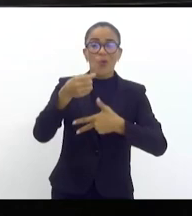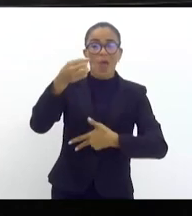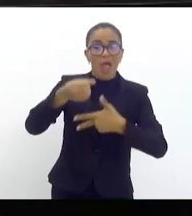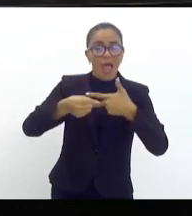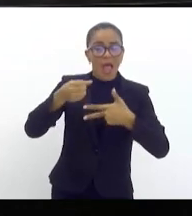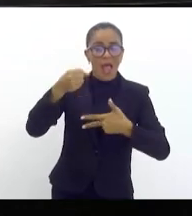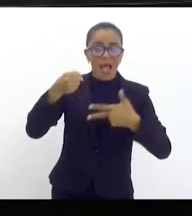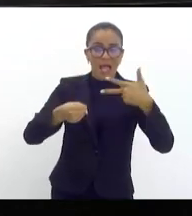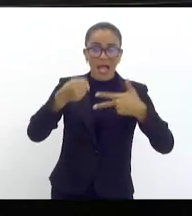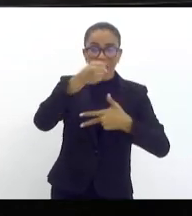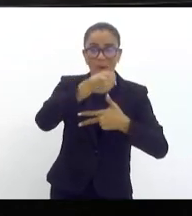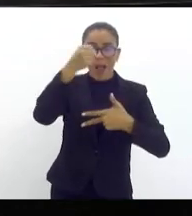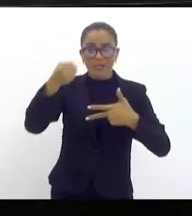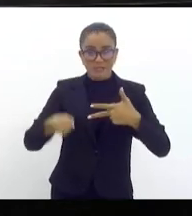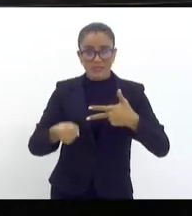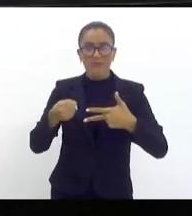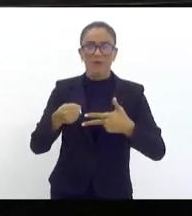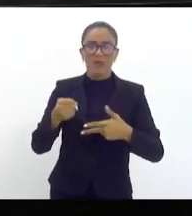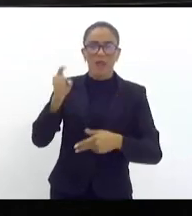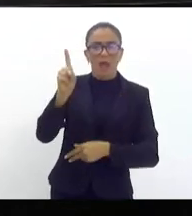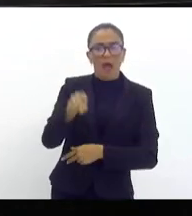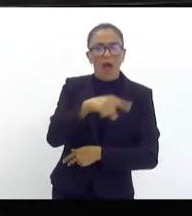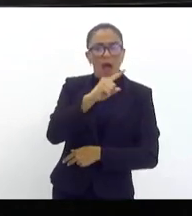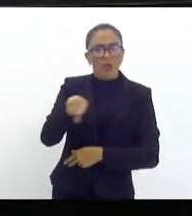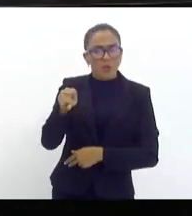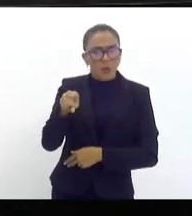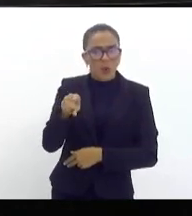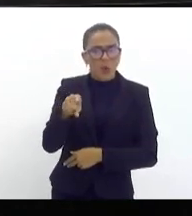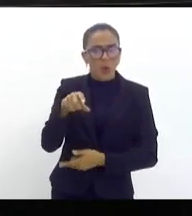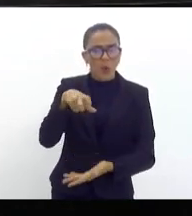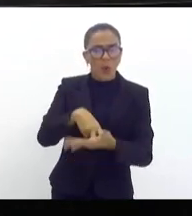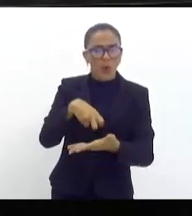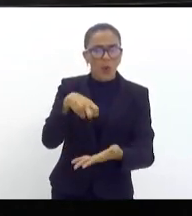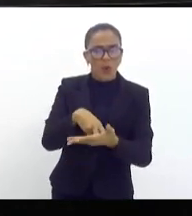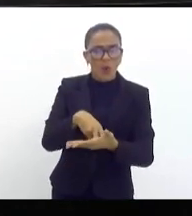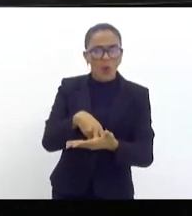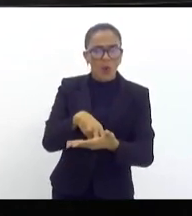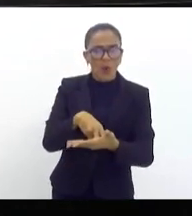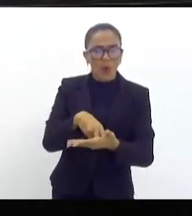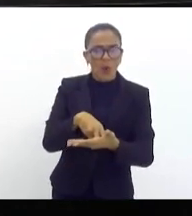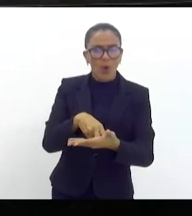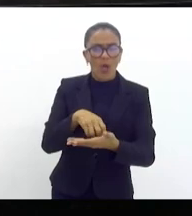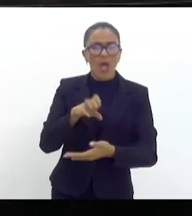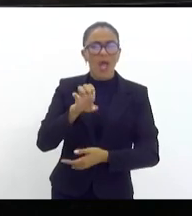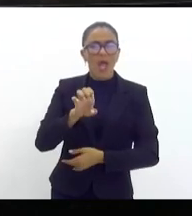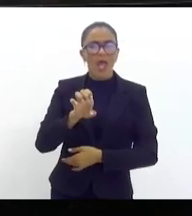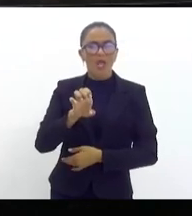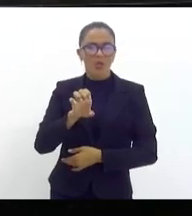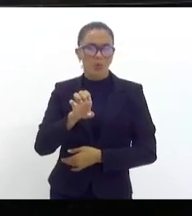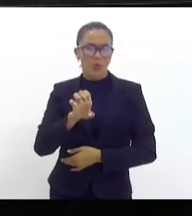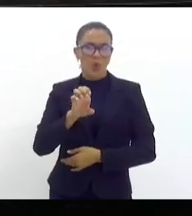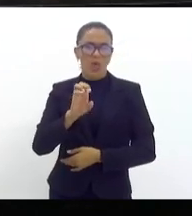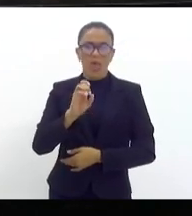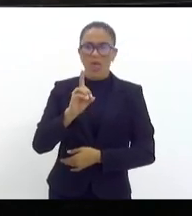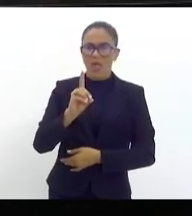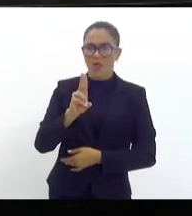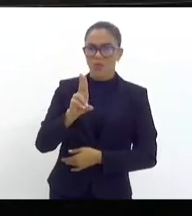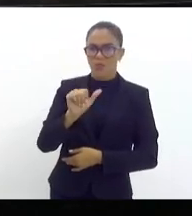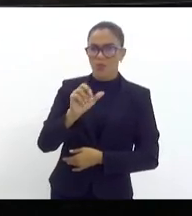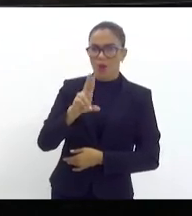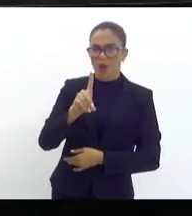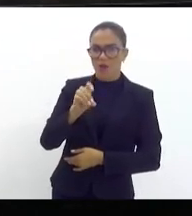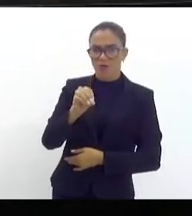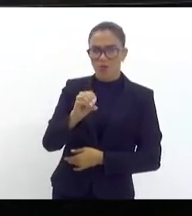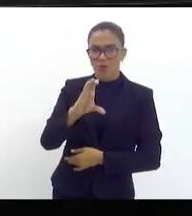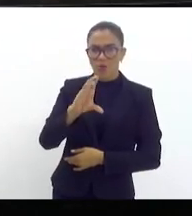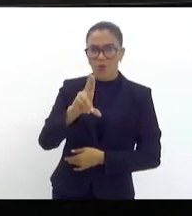condenação de Eduardo Cunha. 16 anos de prisão, gente. Os valores estão invertidos. Isso é uma vergonha. Pois é, o crime,